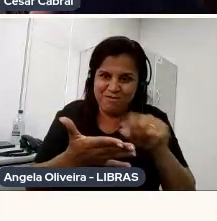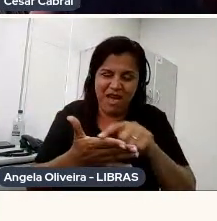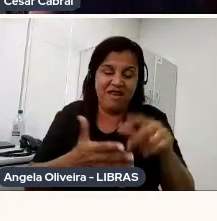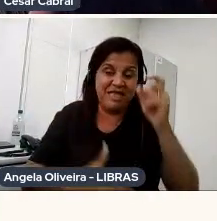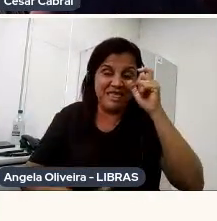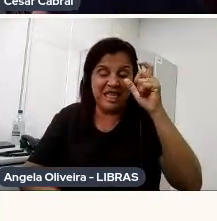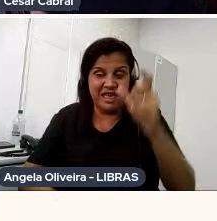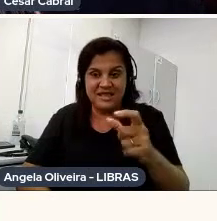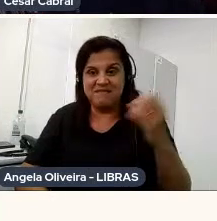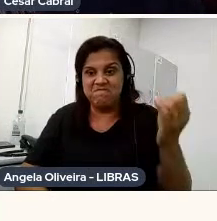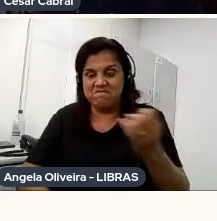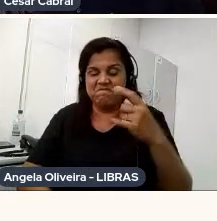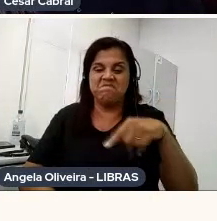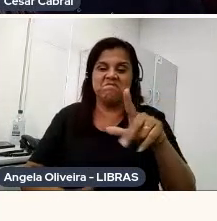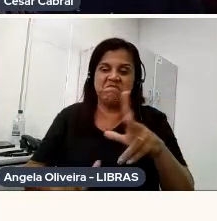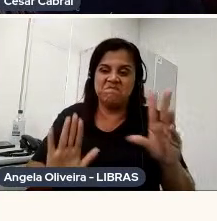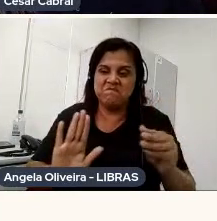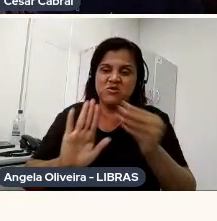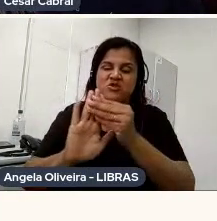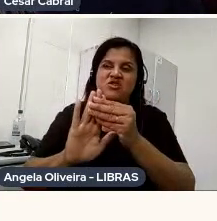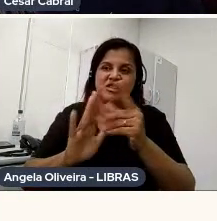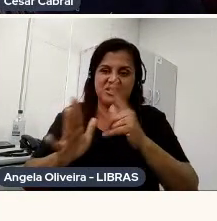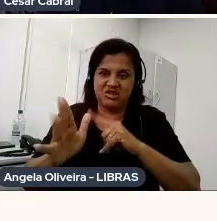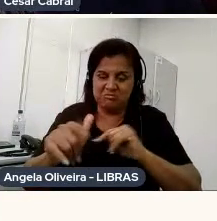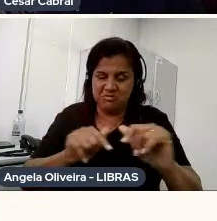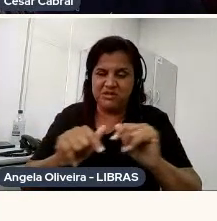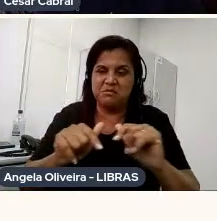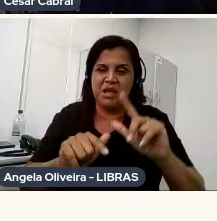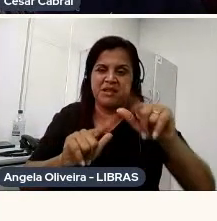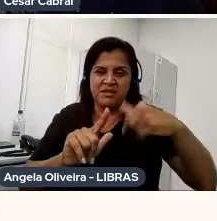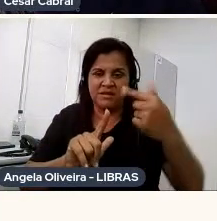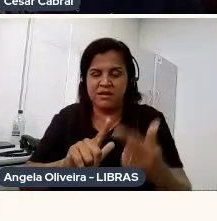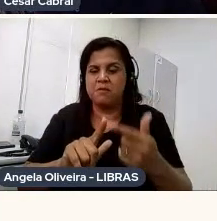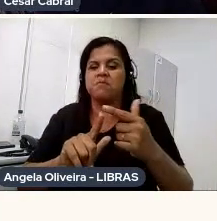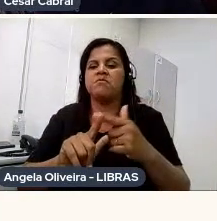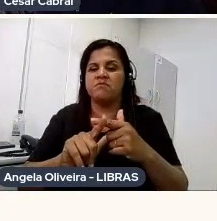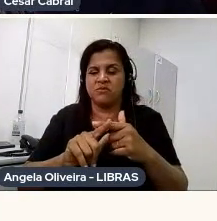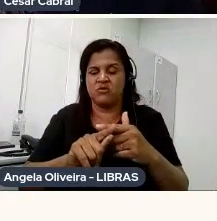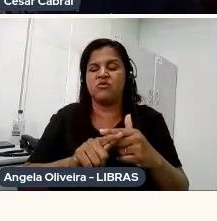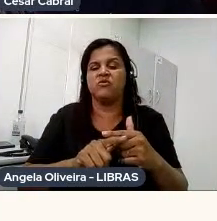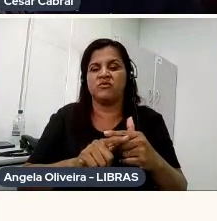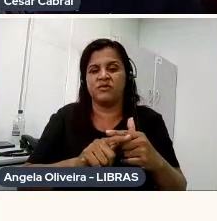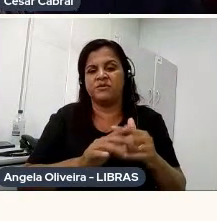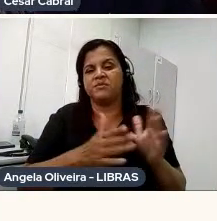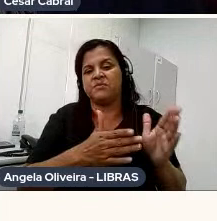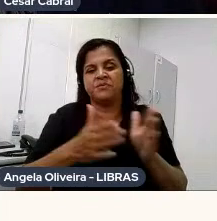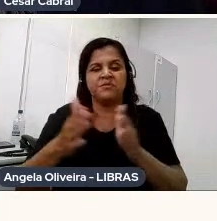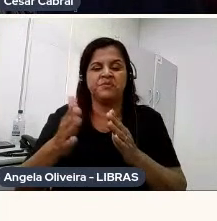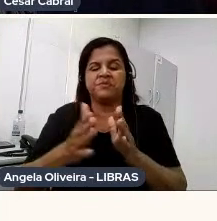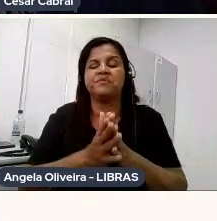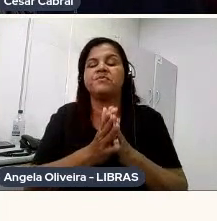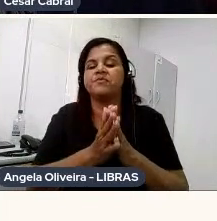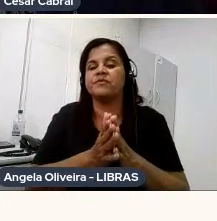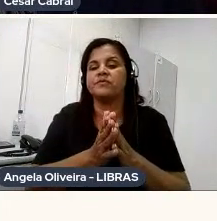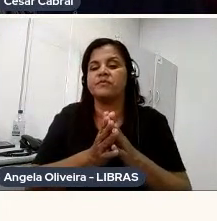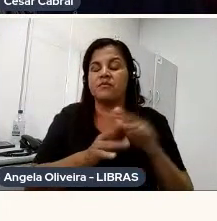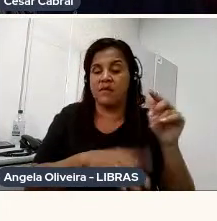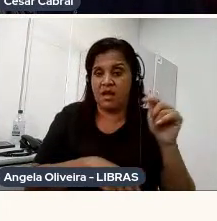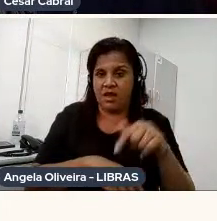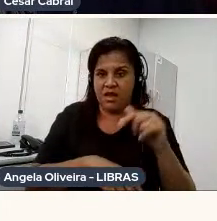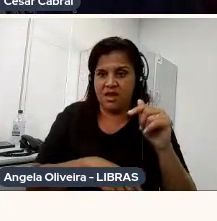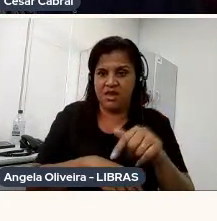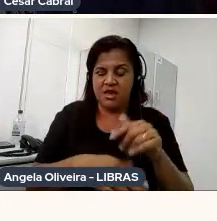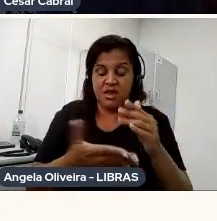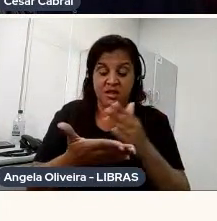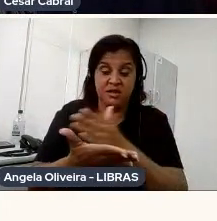acabou colocando muita gente no mercado, depois, depois de passar por lá, pela, pela tratoria, e aqui eu separei um reel,